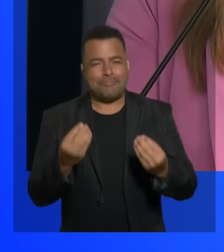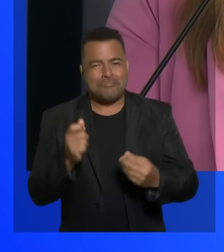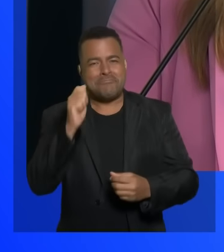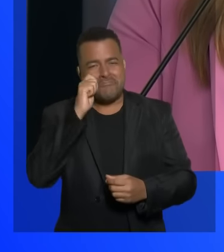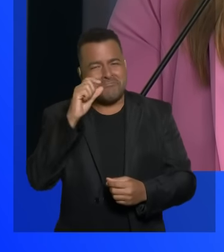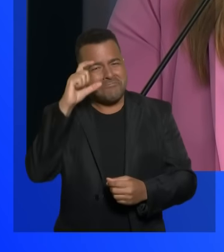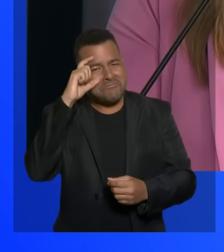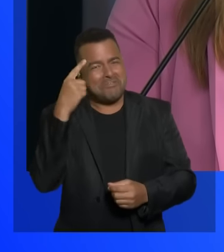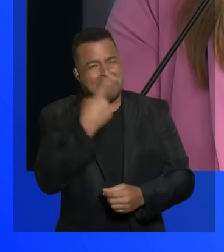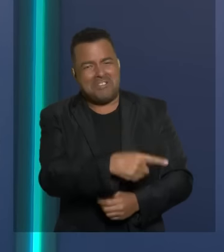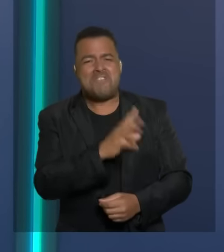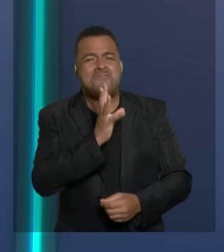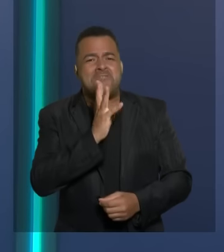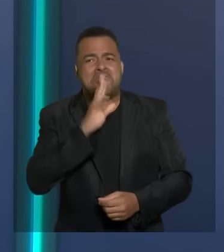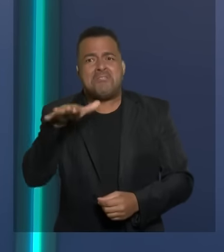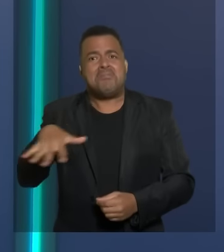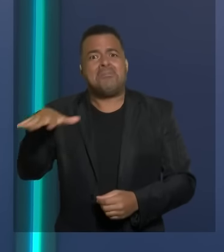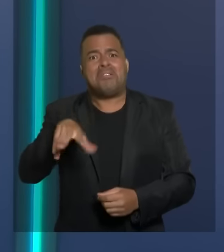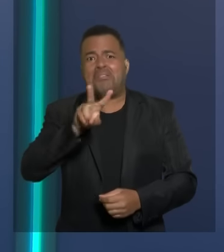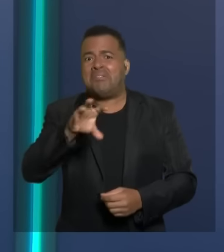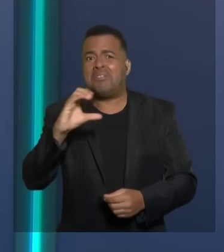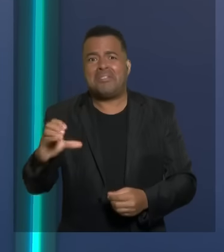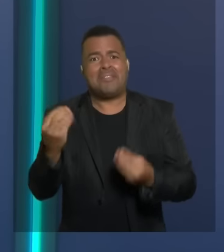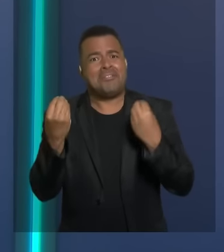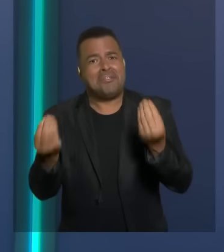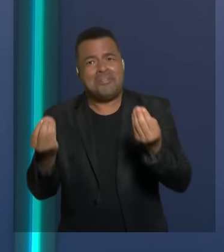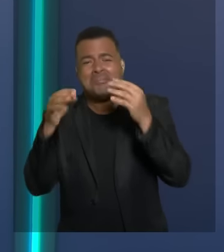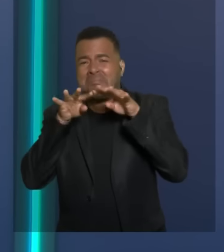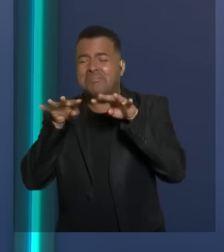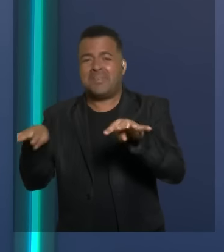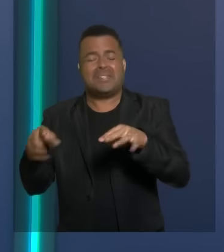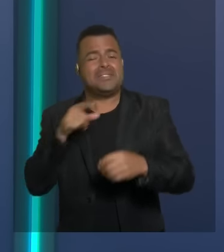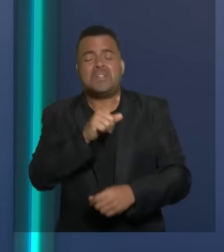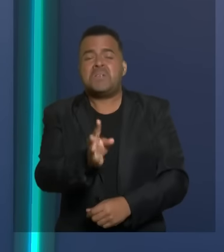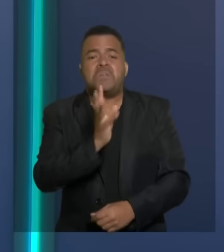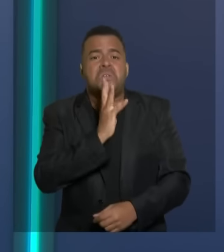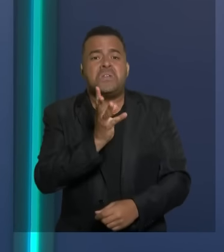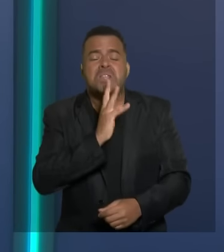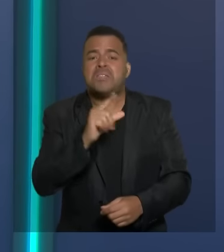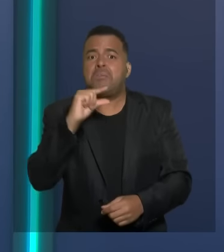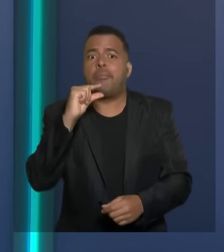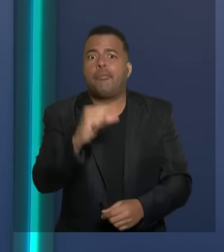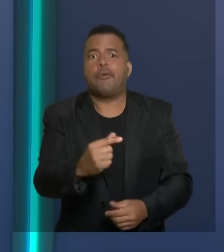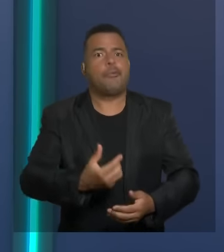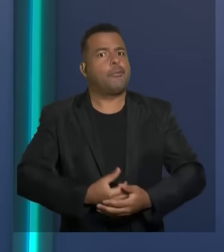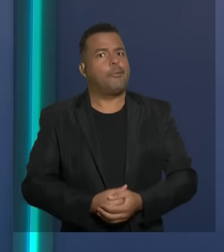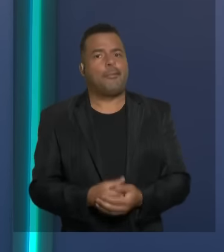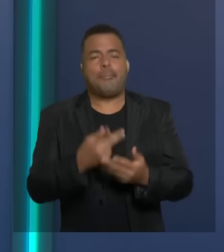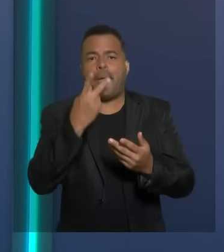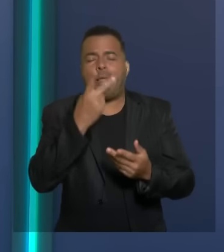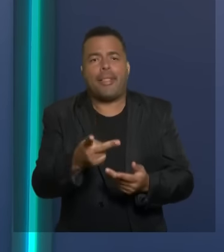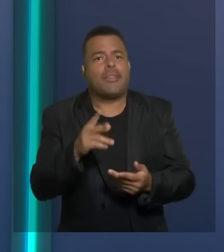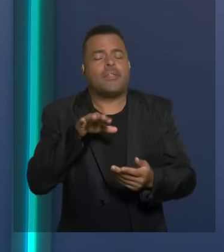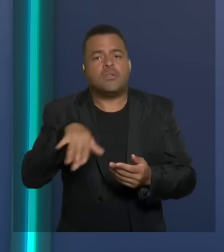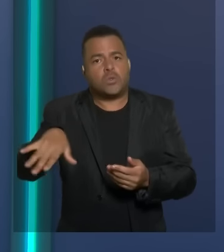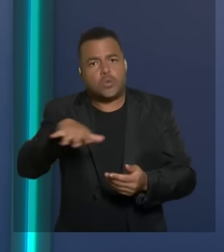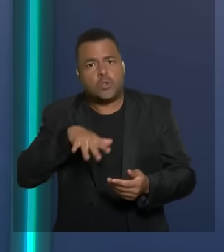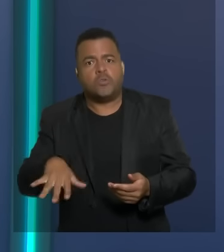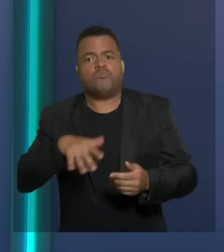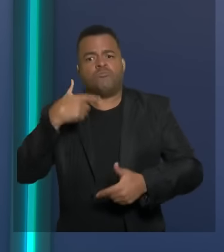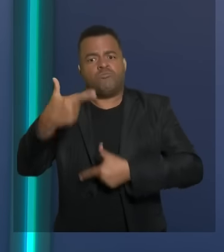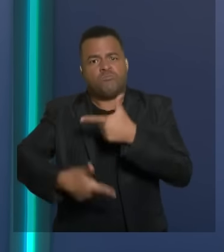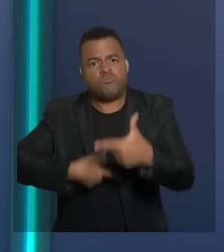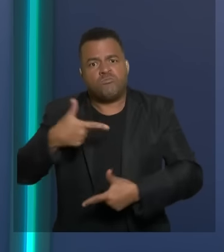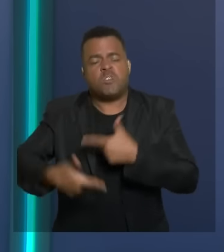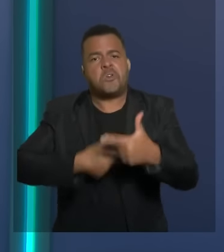pouco de Vitória da Conquista ou quase nada da nossa zona rural. Nós, candidato, somos o governo que mais